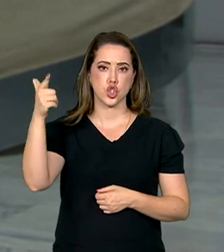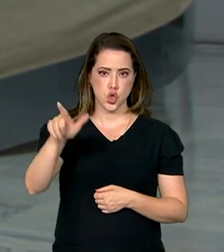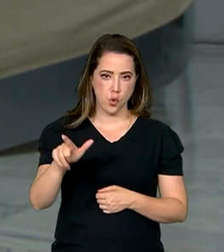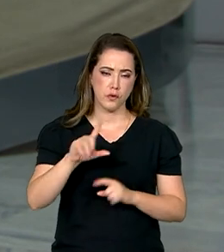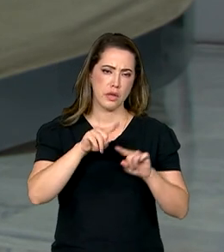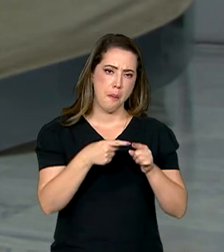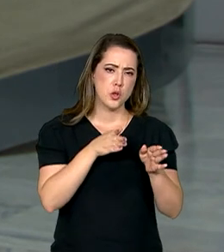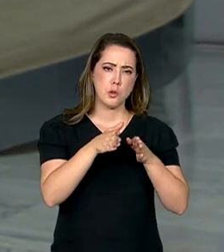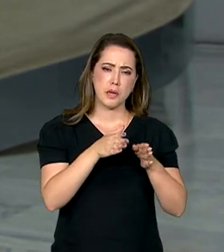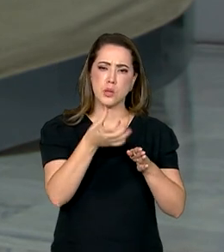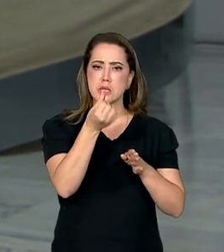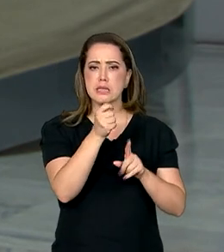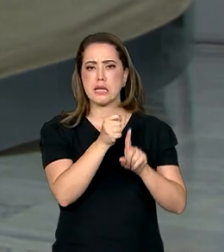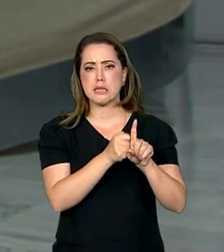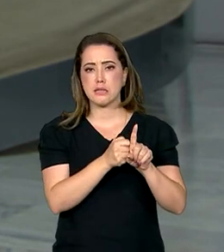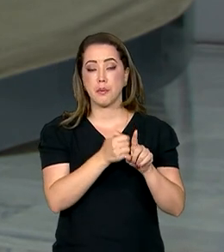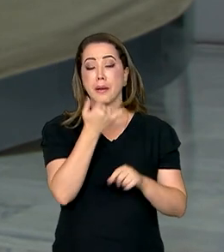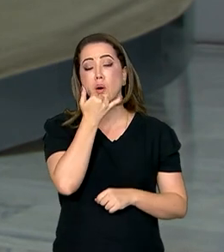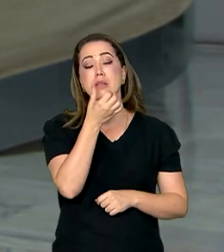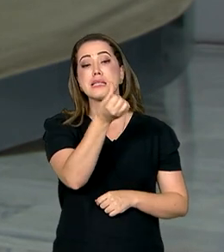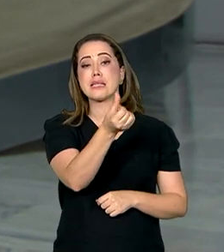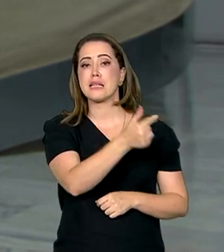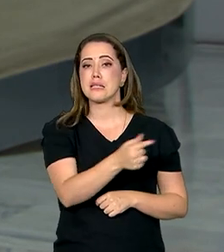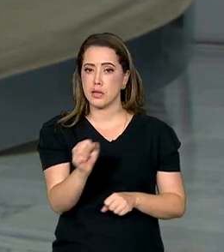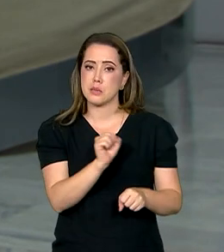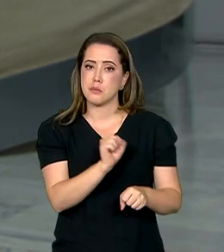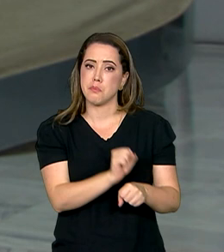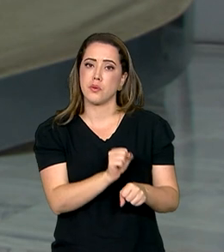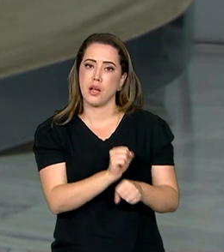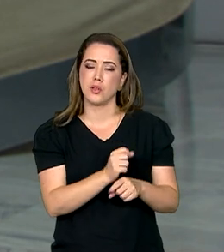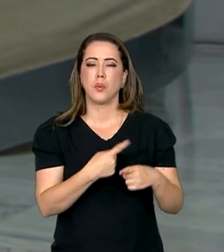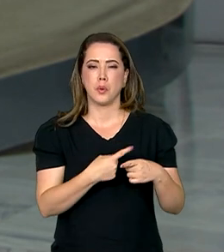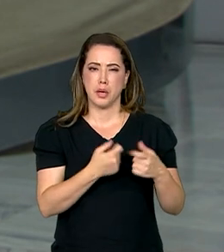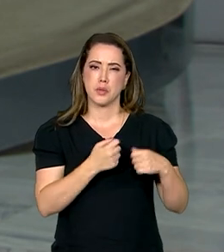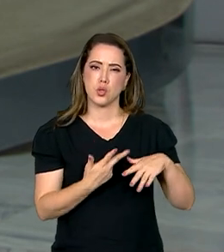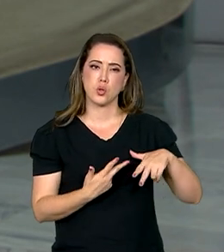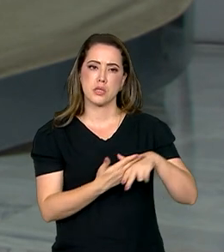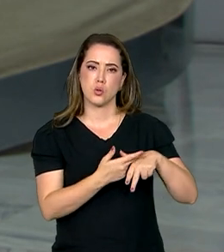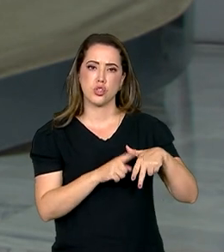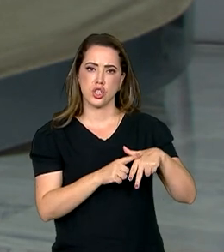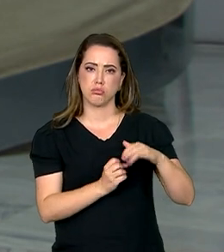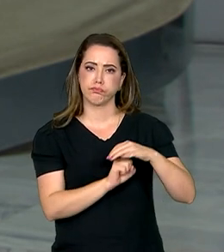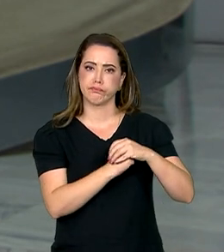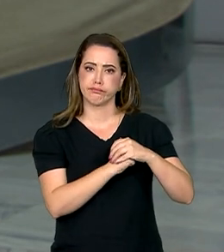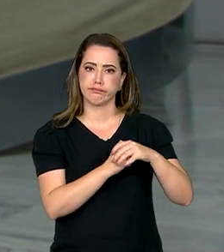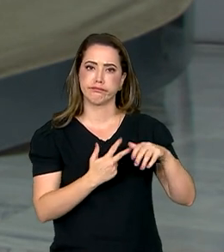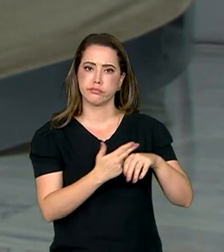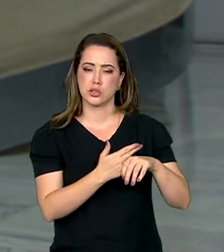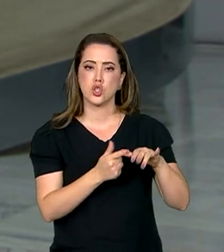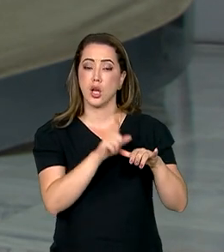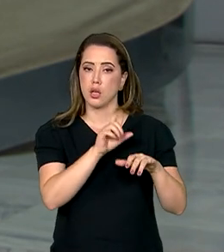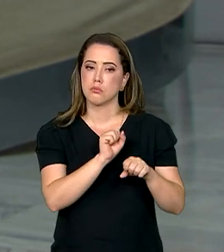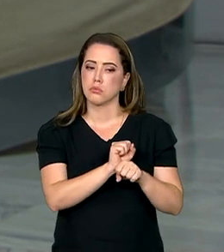afastado por orientação médica devido à cirurgia de artroplastia tal de quadril. É o primeiro compromisso,